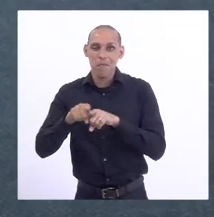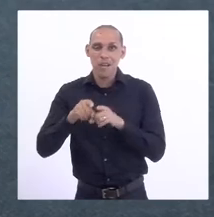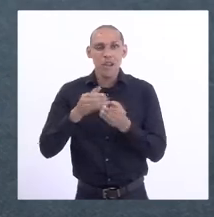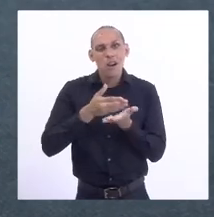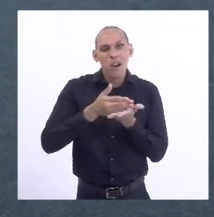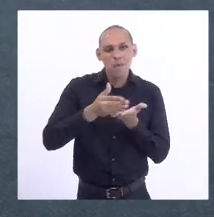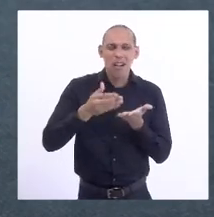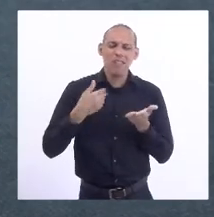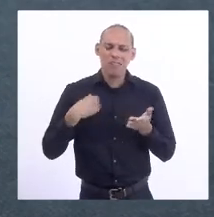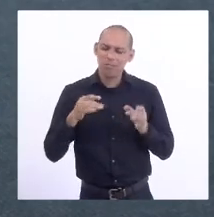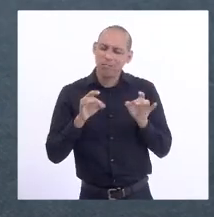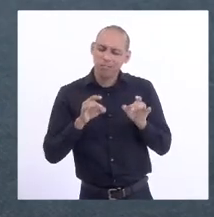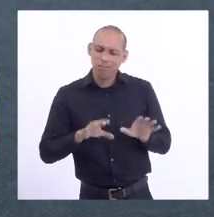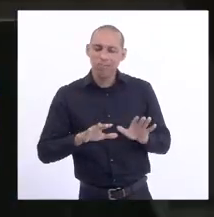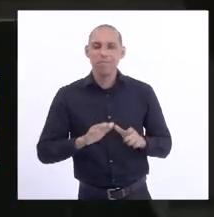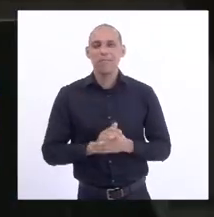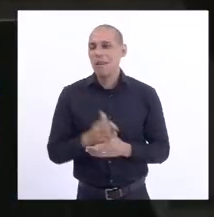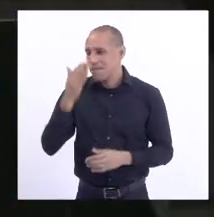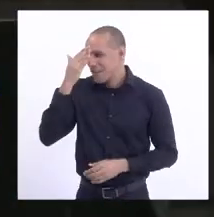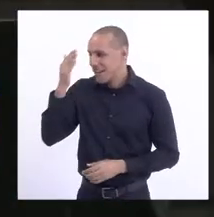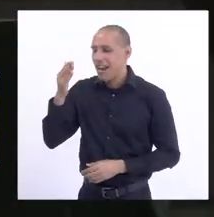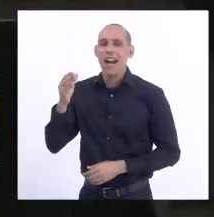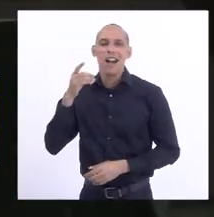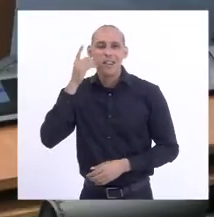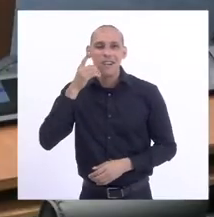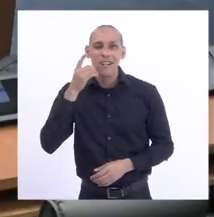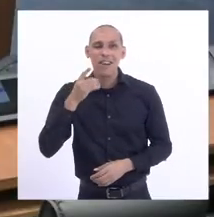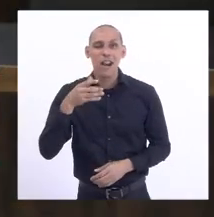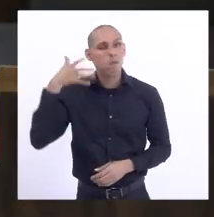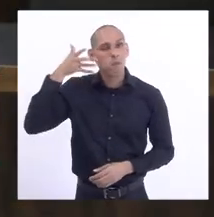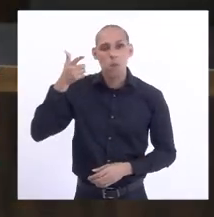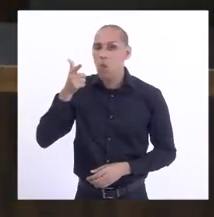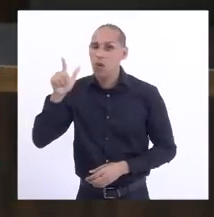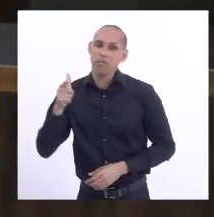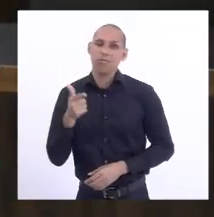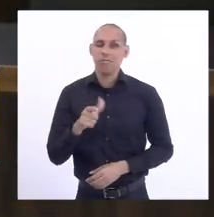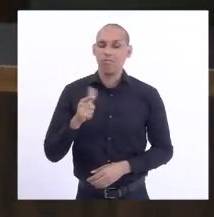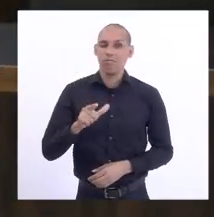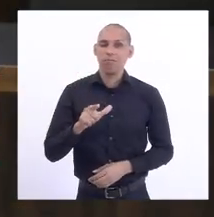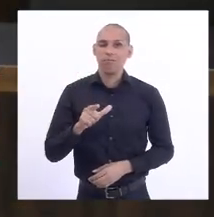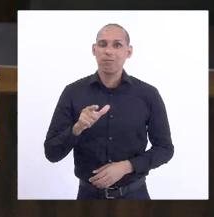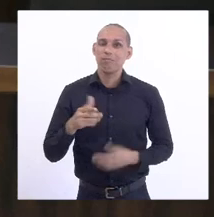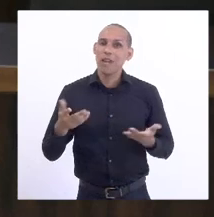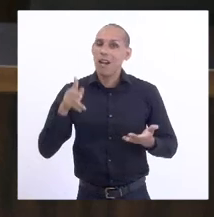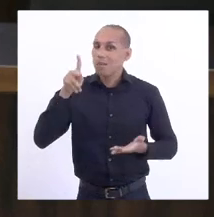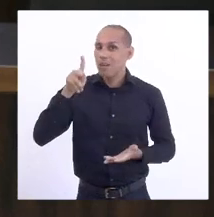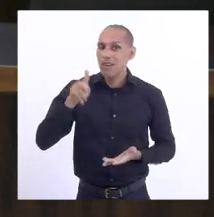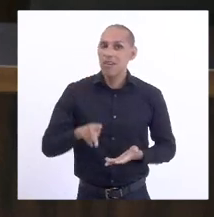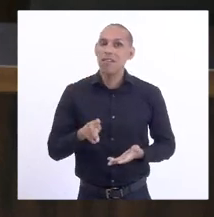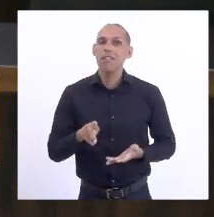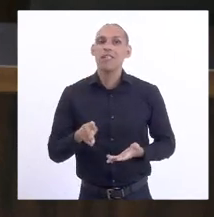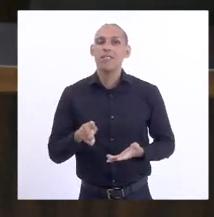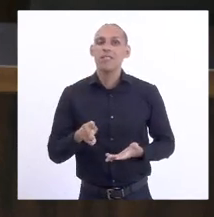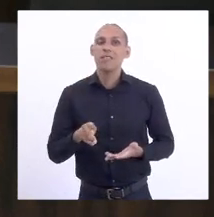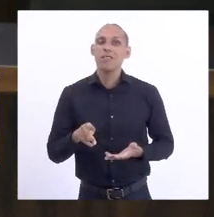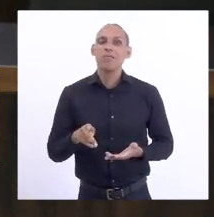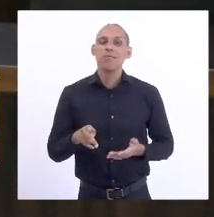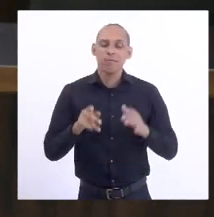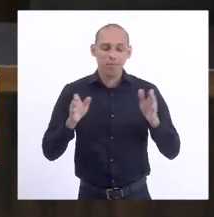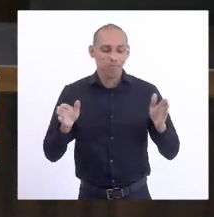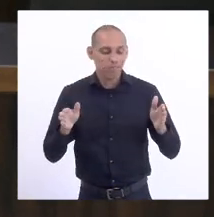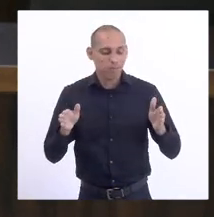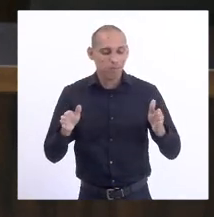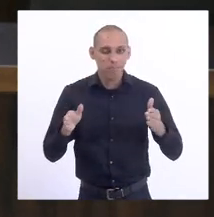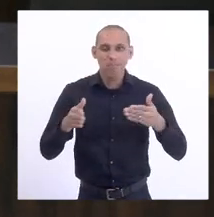inicial. Obrigada, deputado. não havendo mais oradores inscritos, a presidência declara encerrada a